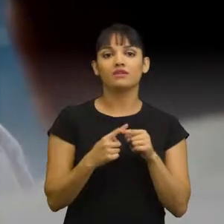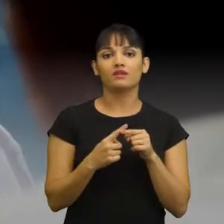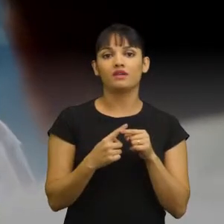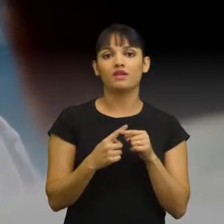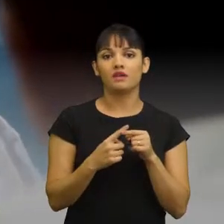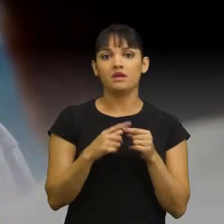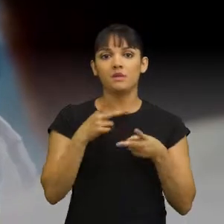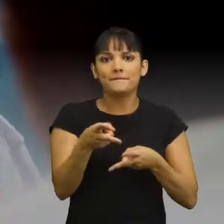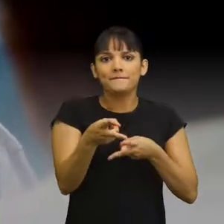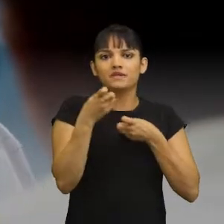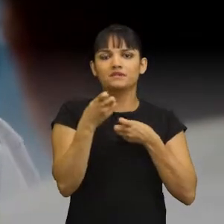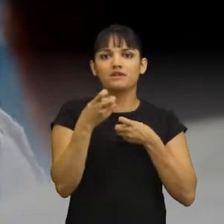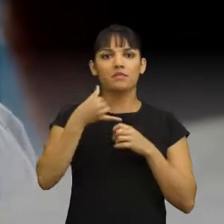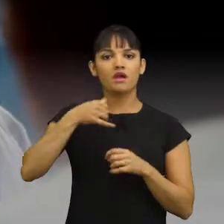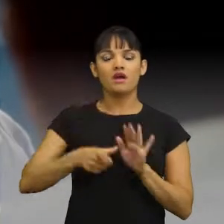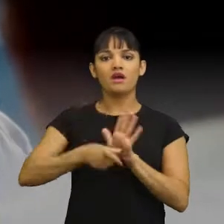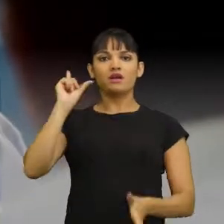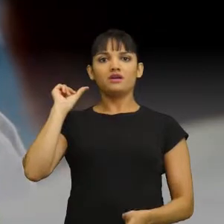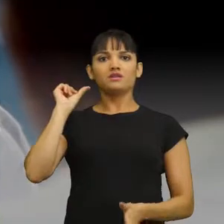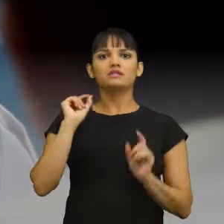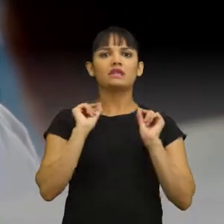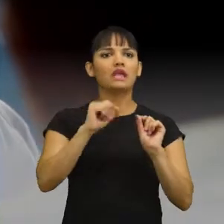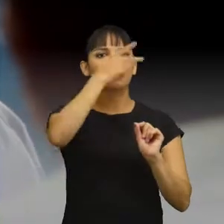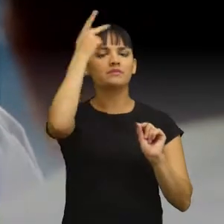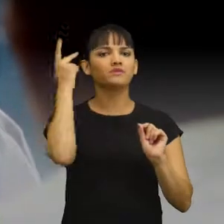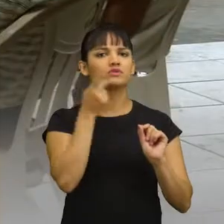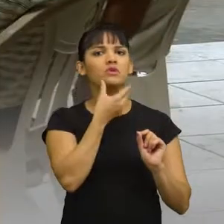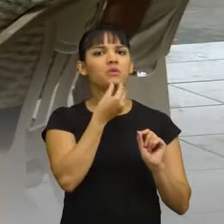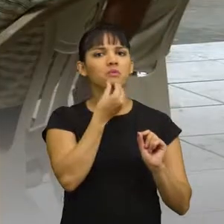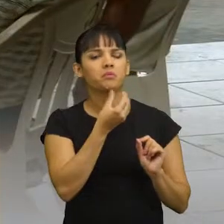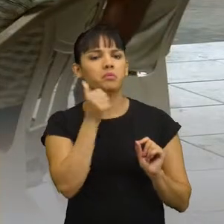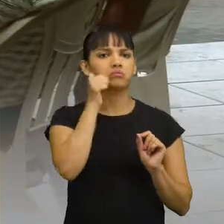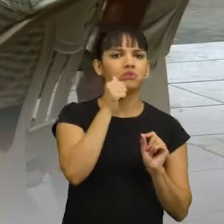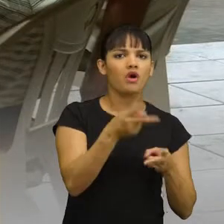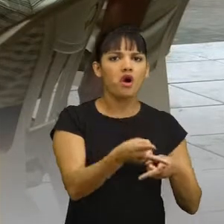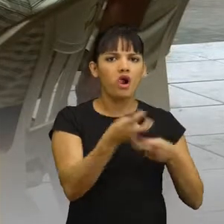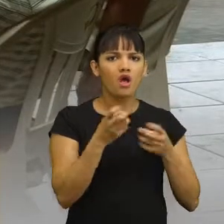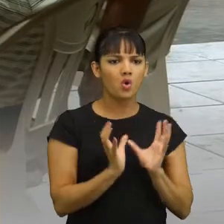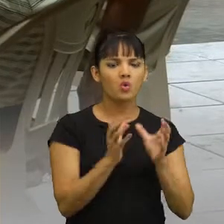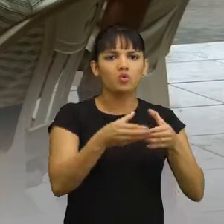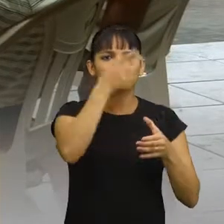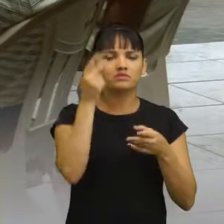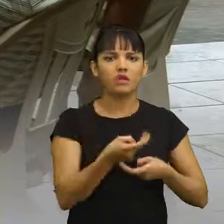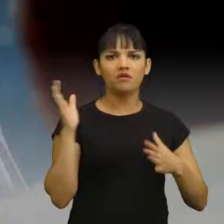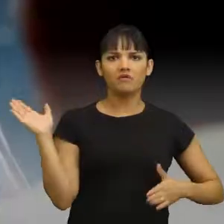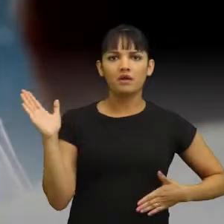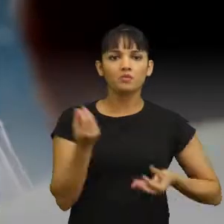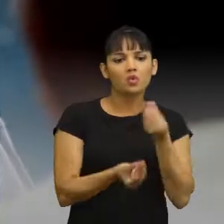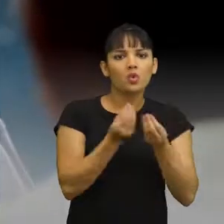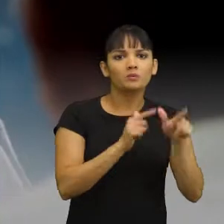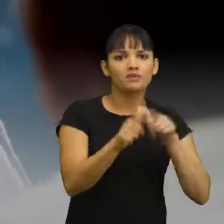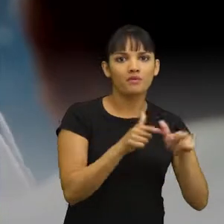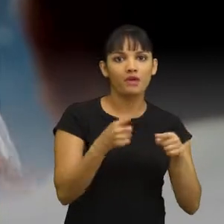inteligência é para identificar com antecedência quem são os criminosos, quem são as quadrilhas, como elas atuam, para